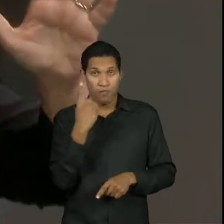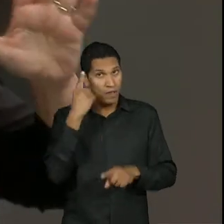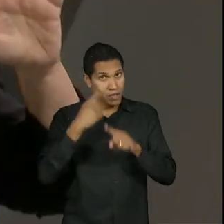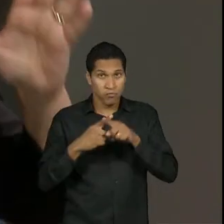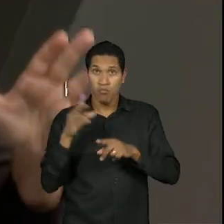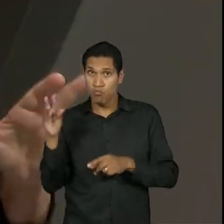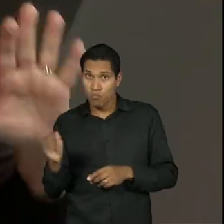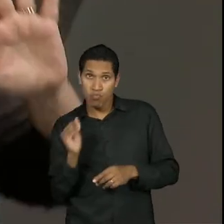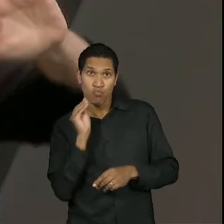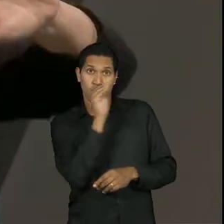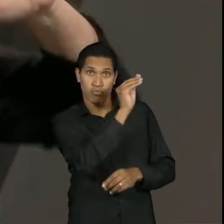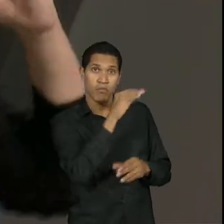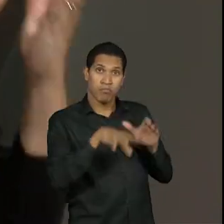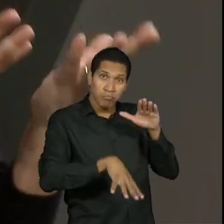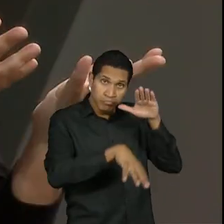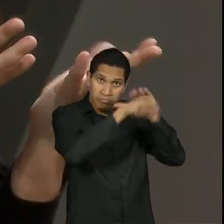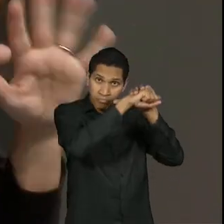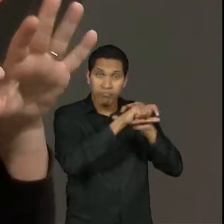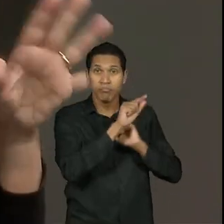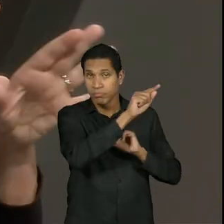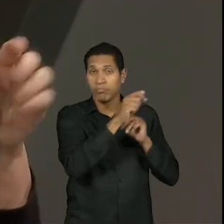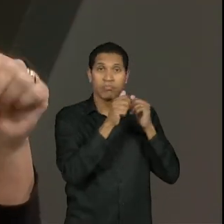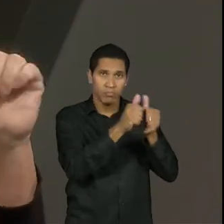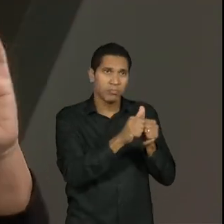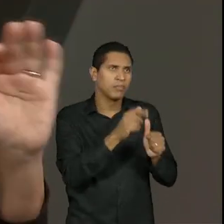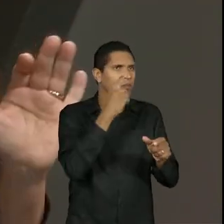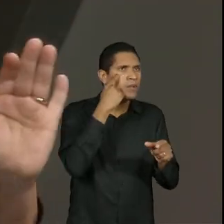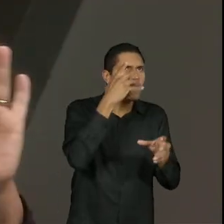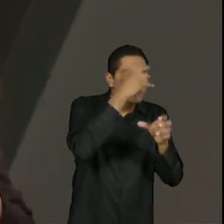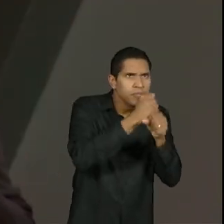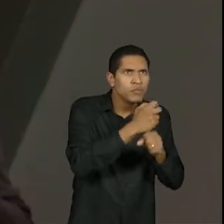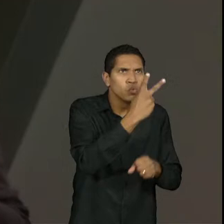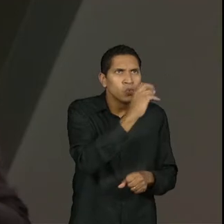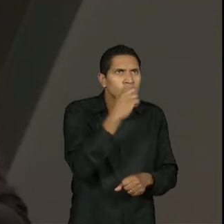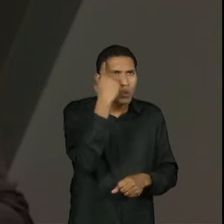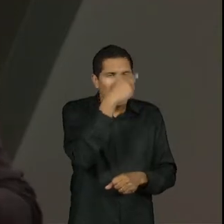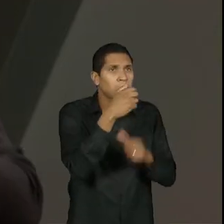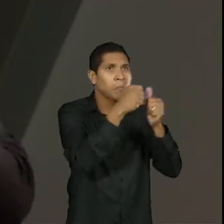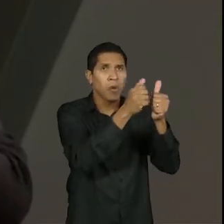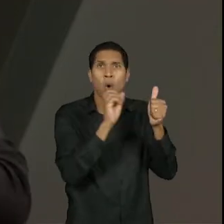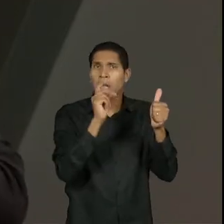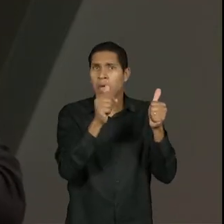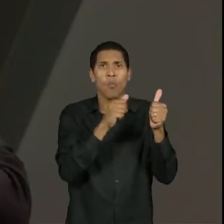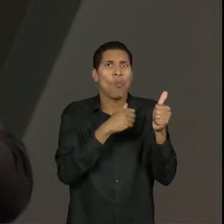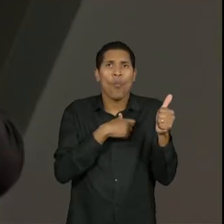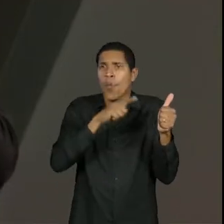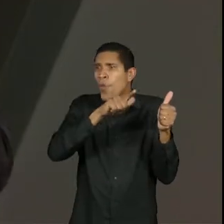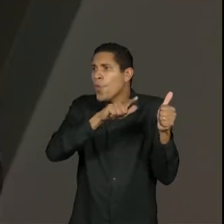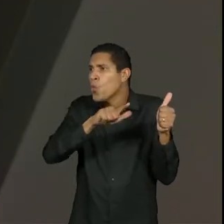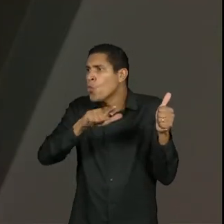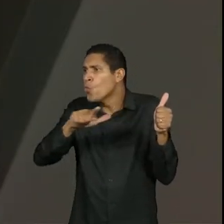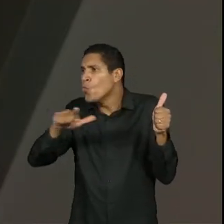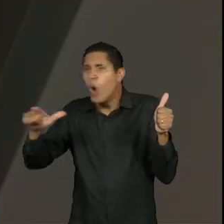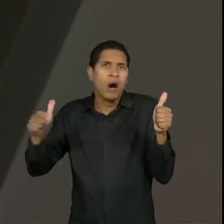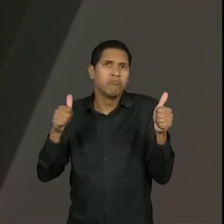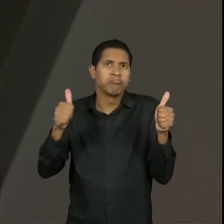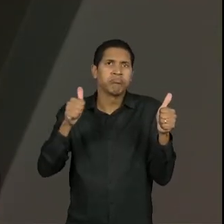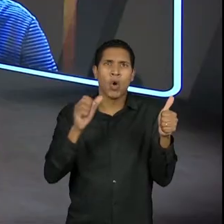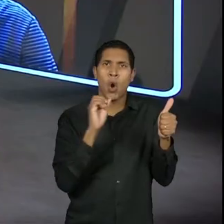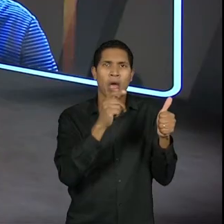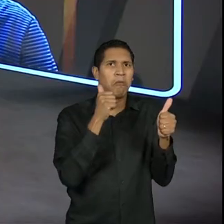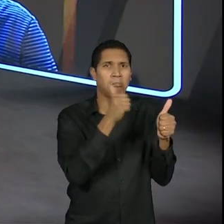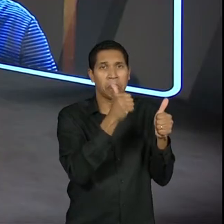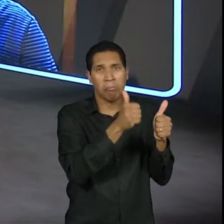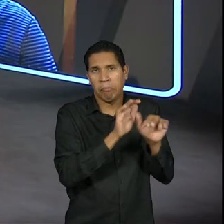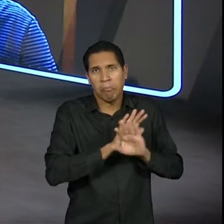Se receber um arquivo que no total tem 200 horas, tudo bem, ele não posta nada no outro lugar do sistema que ele